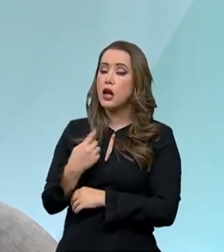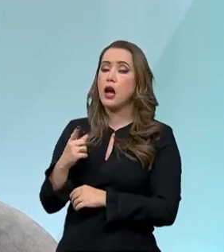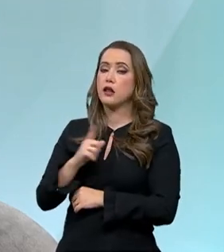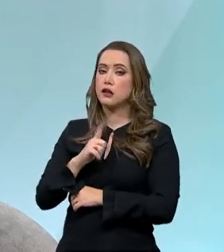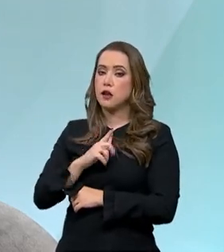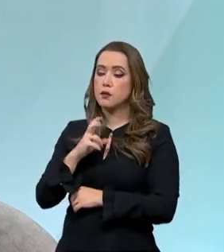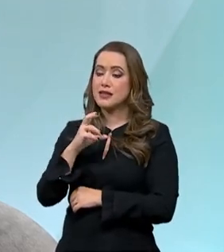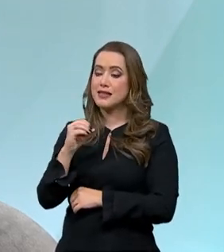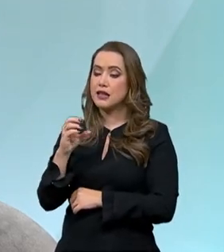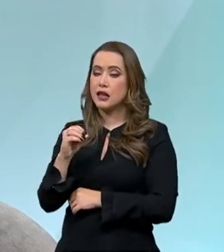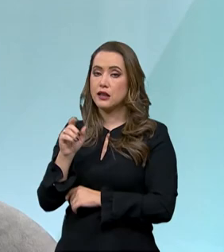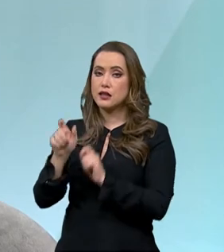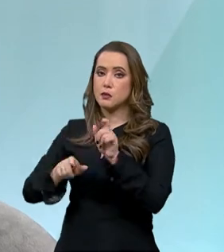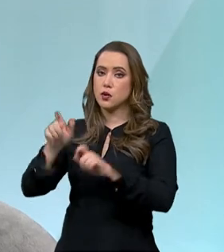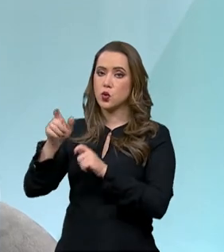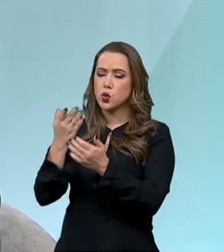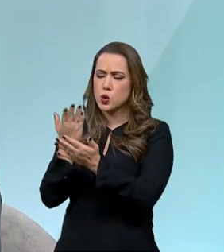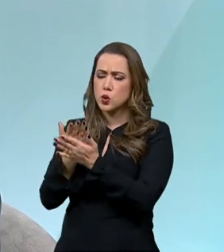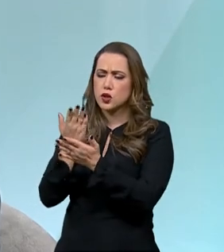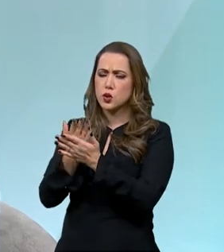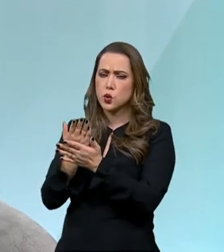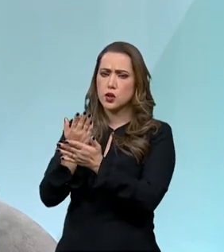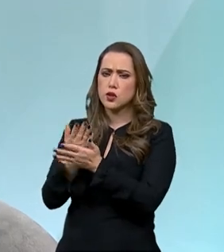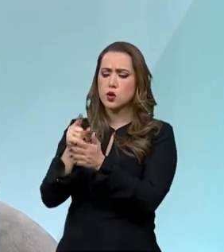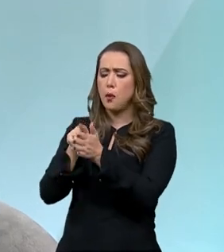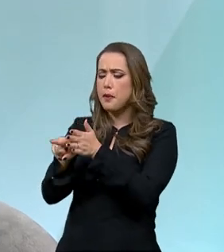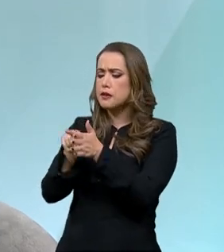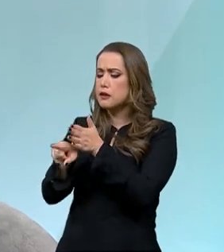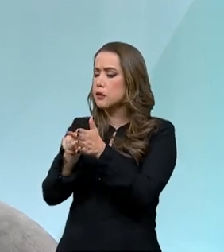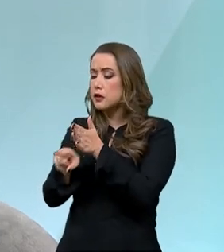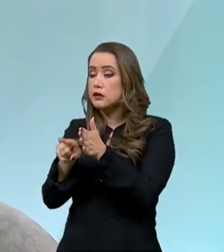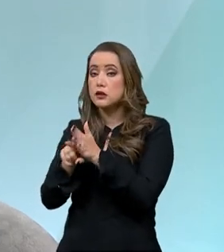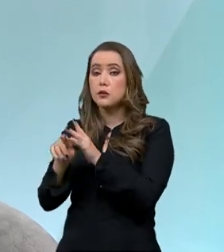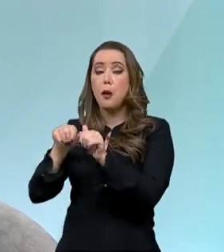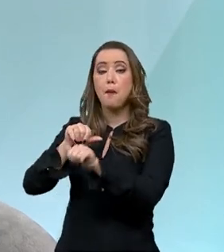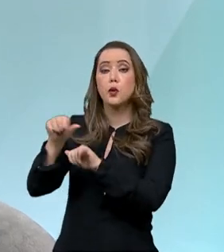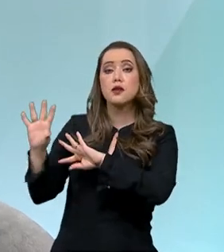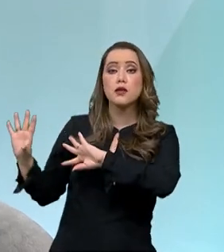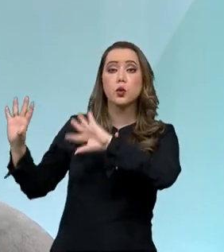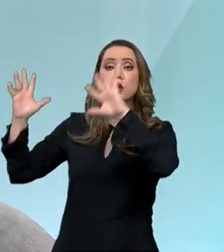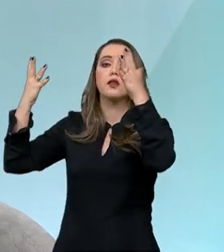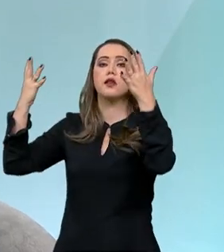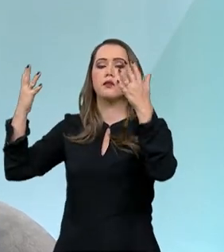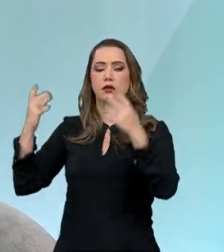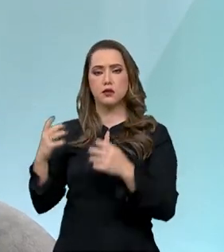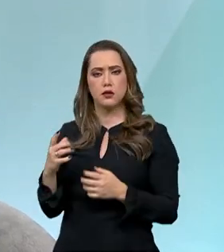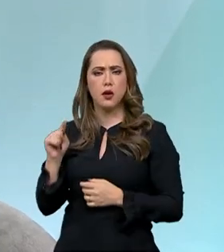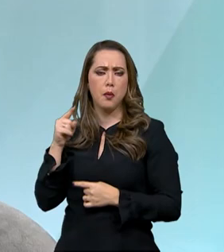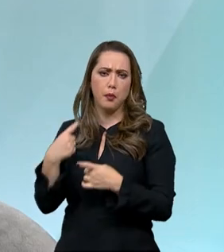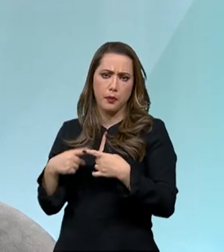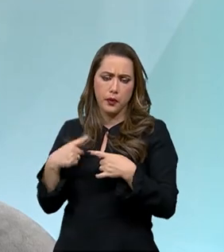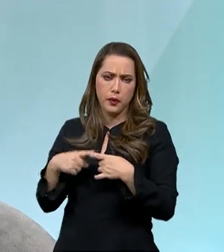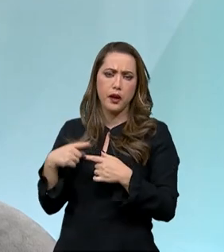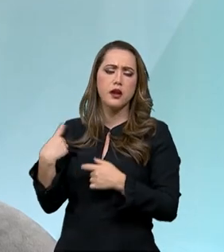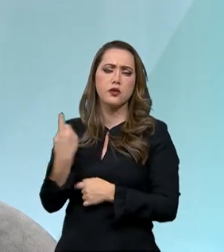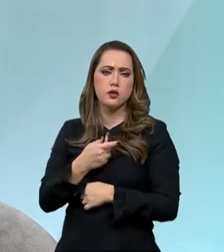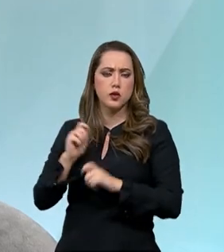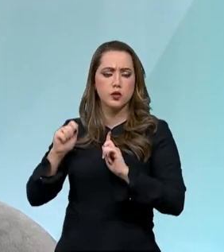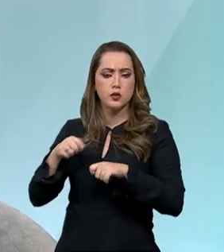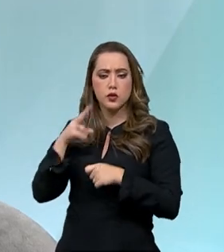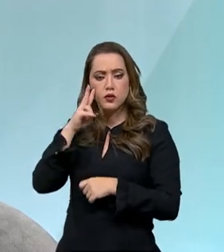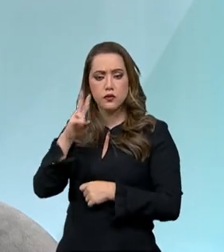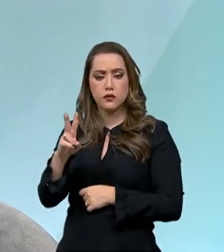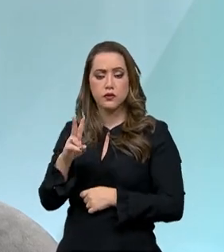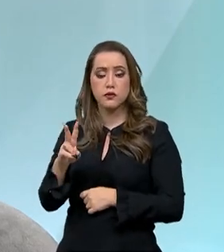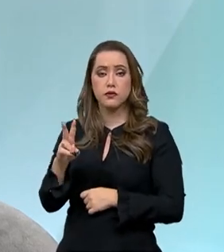só com mudanças climáticas. O sistema ILPF é uma forma de você, a quantidade de